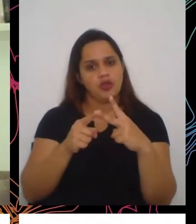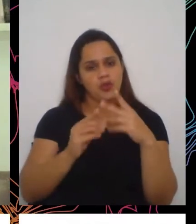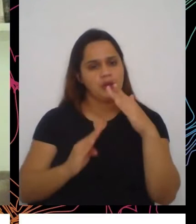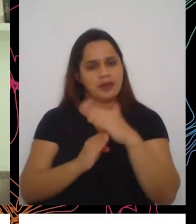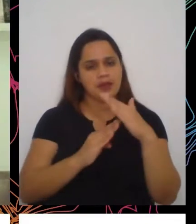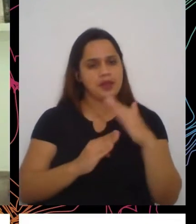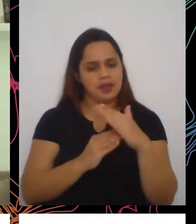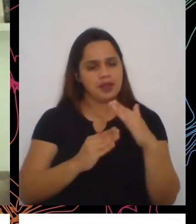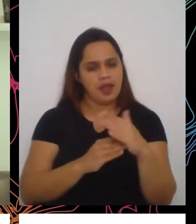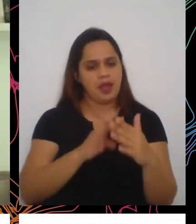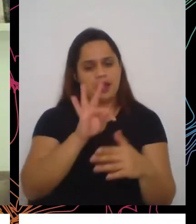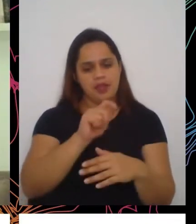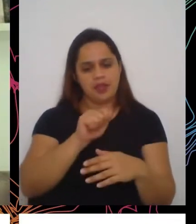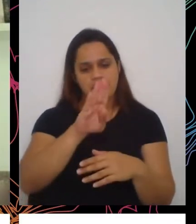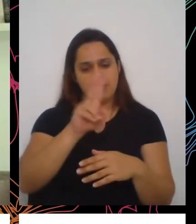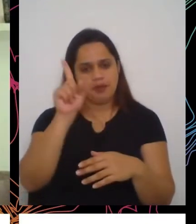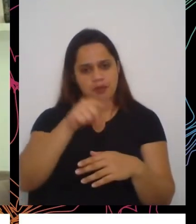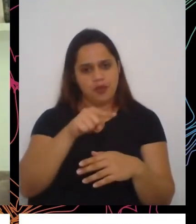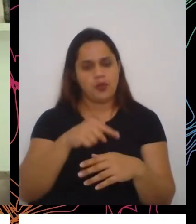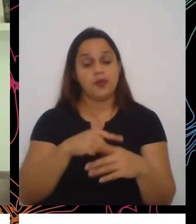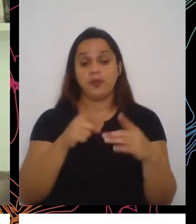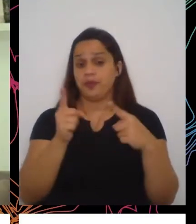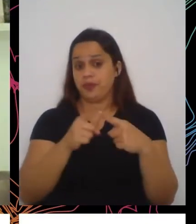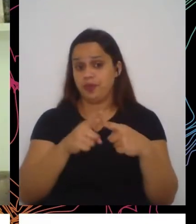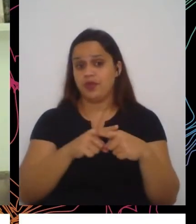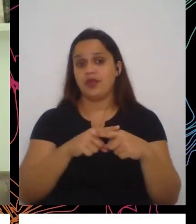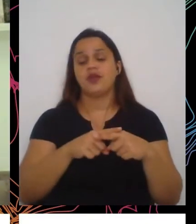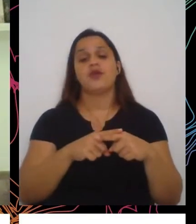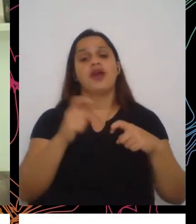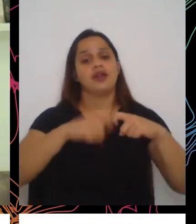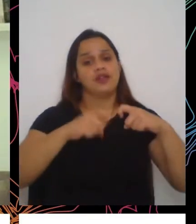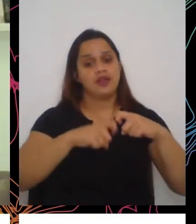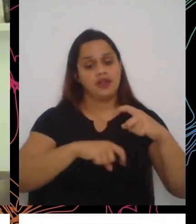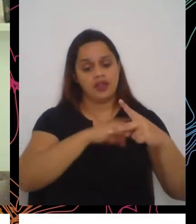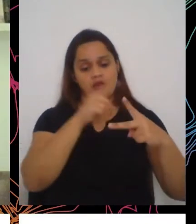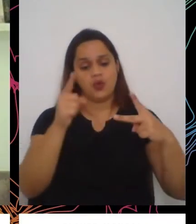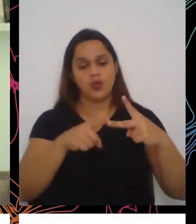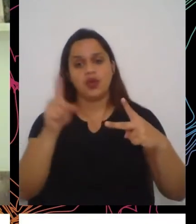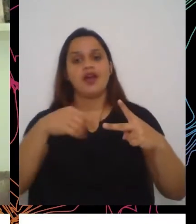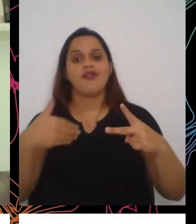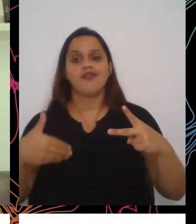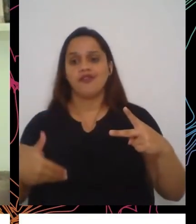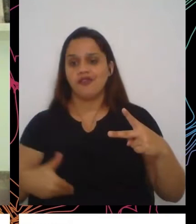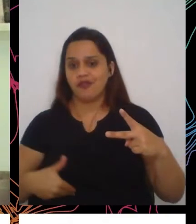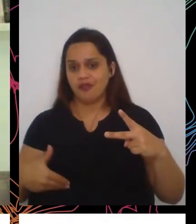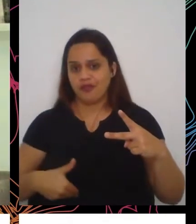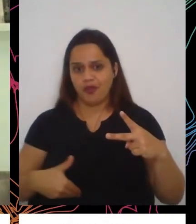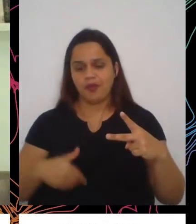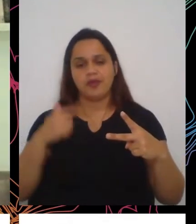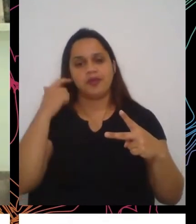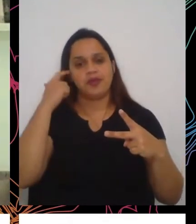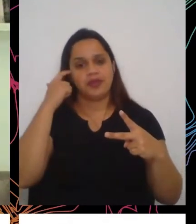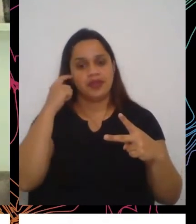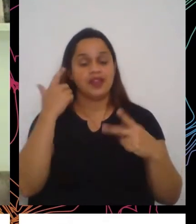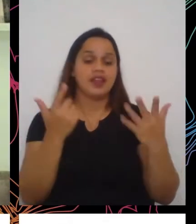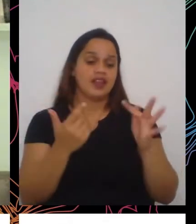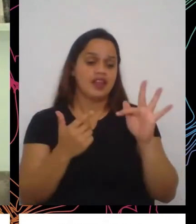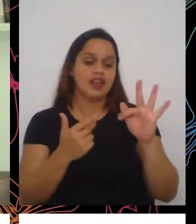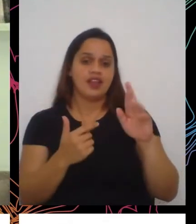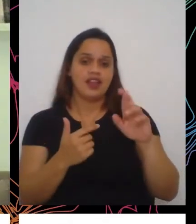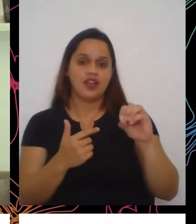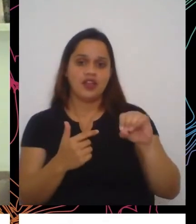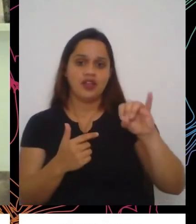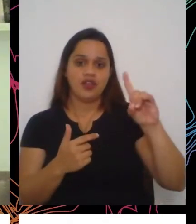tabu que era o sexo e outro tabu era a fome. Felizmente, Freud tinha resolvido o problema do